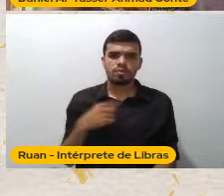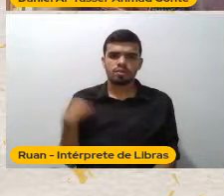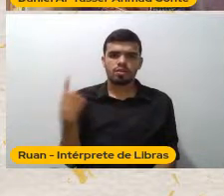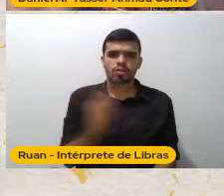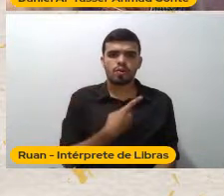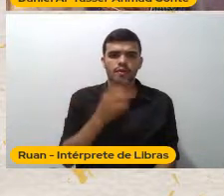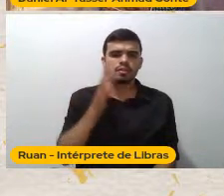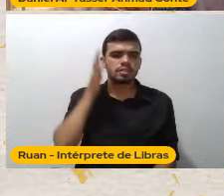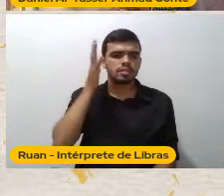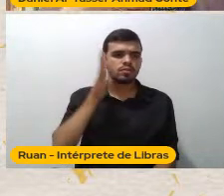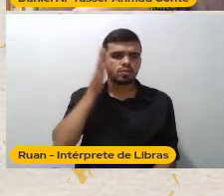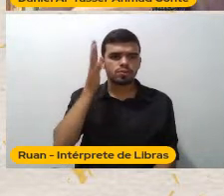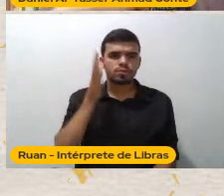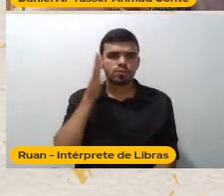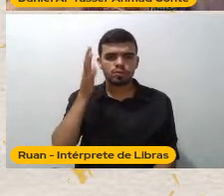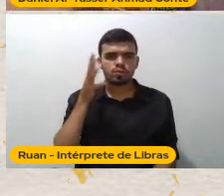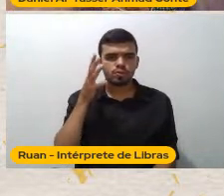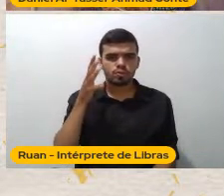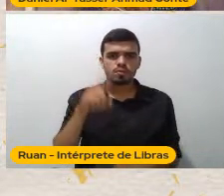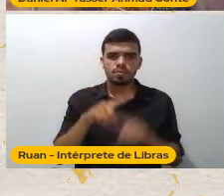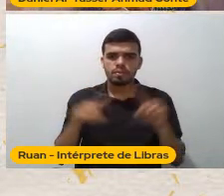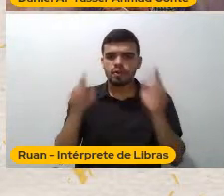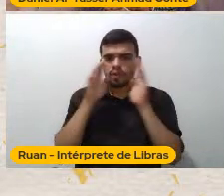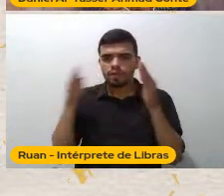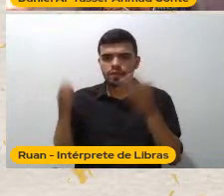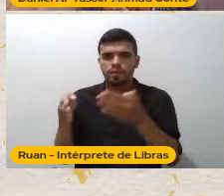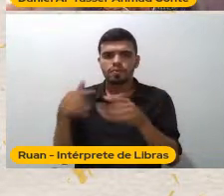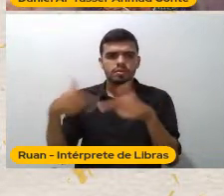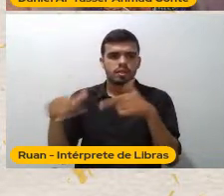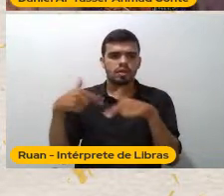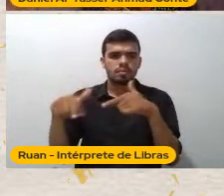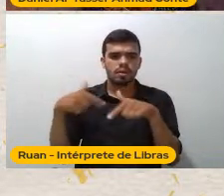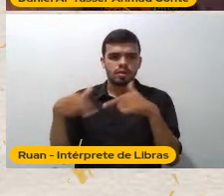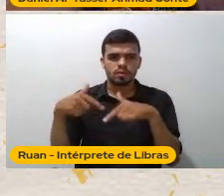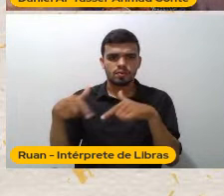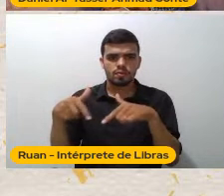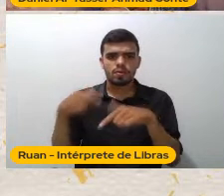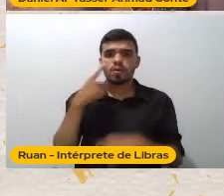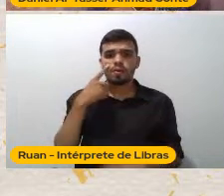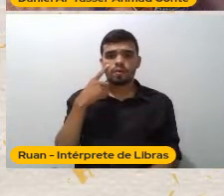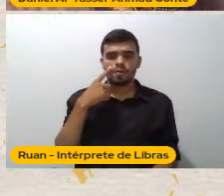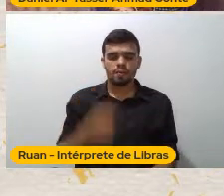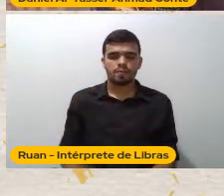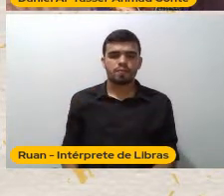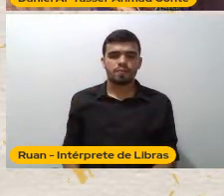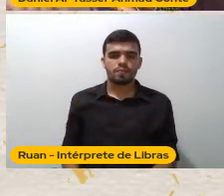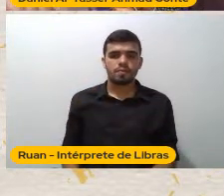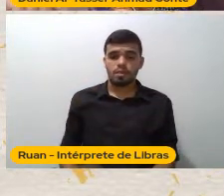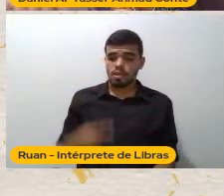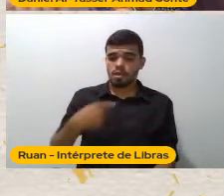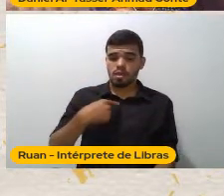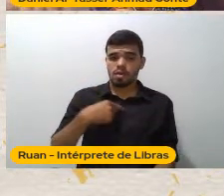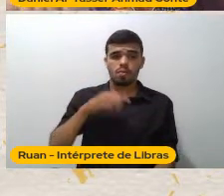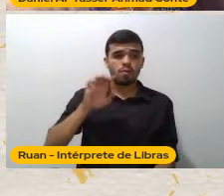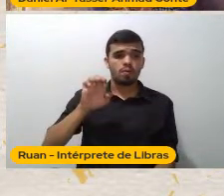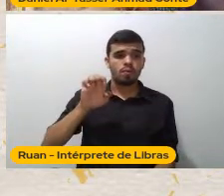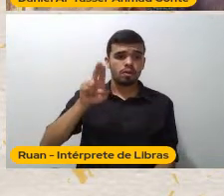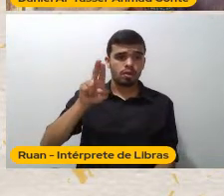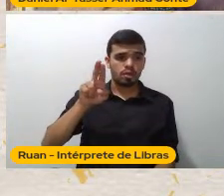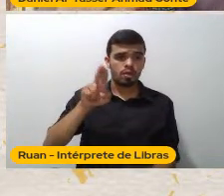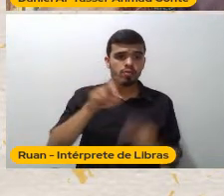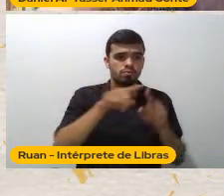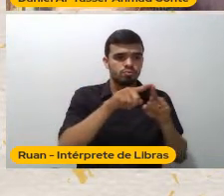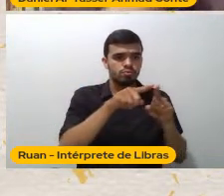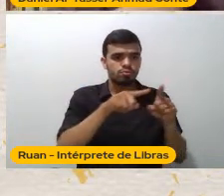Então a gente Tem uma relação Horizontalizante Do eu Desse sujeito Que tem a capacidade E precisa narrar-se